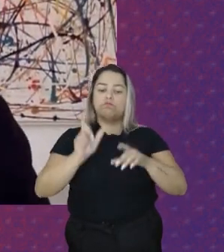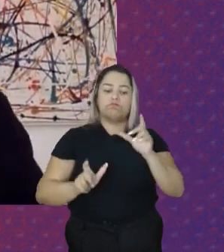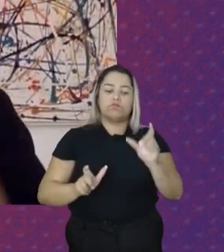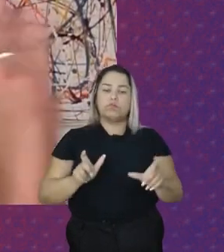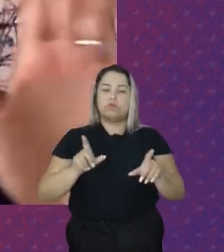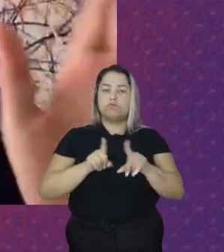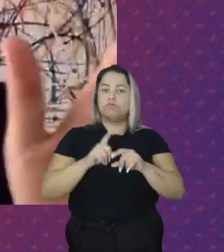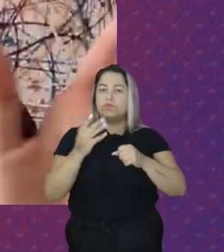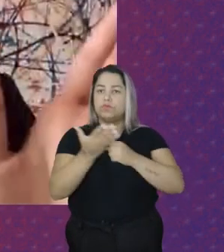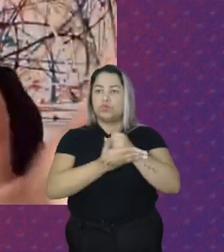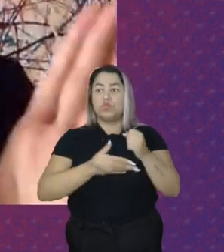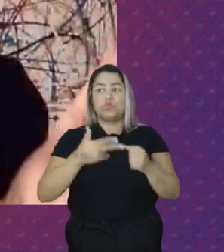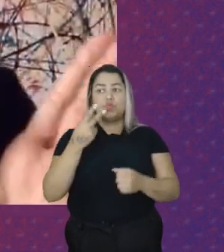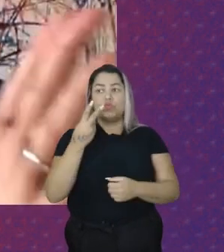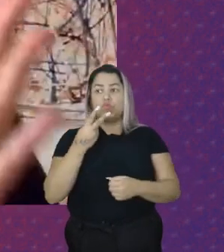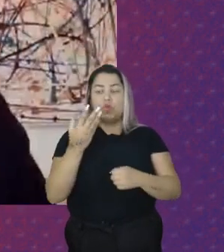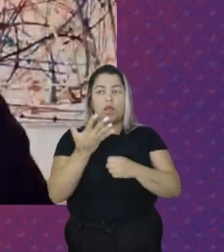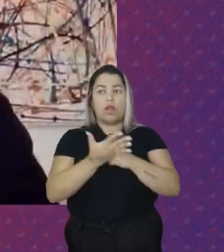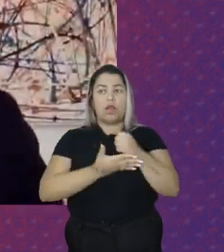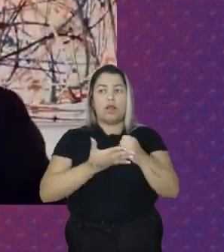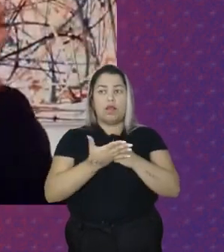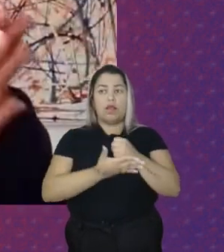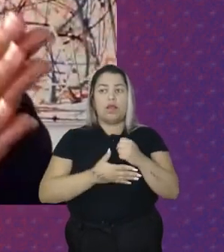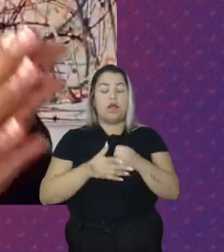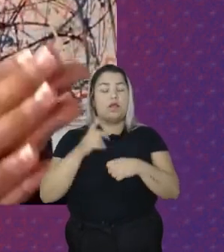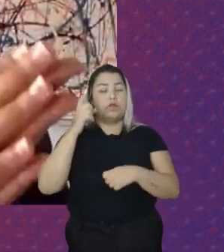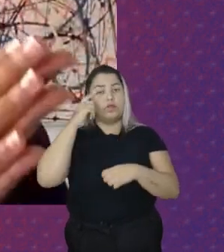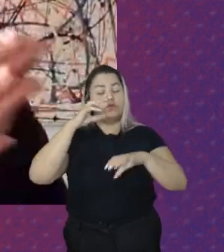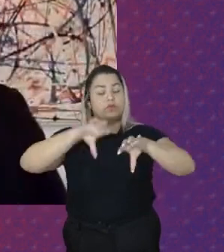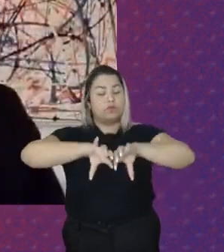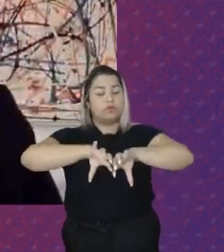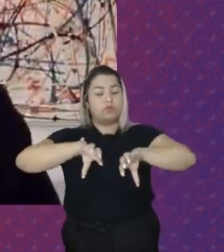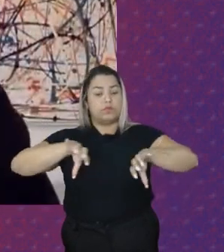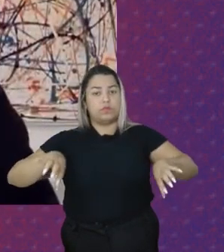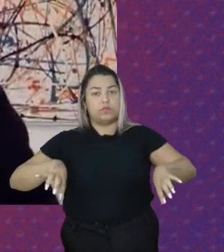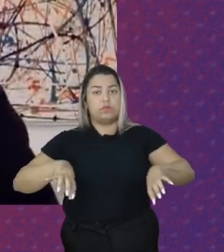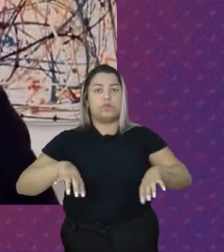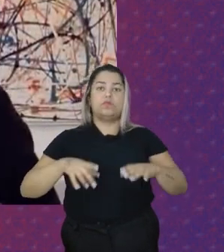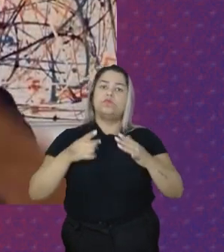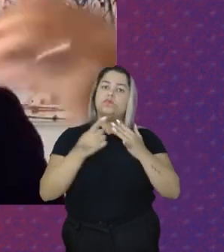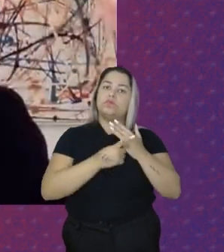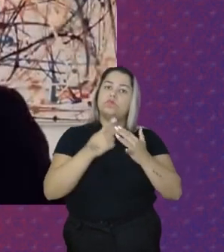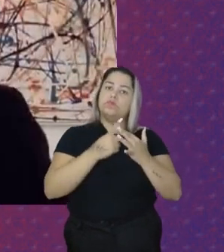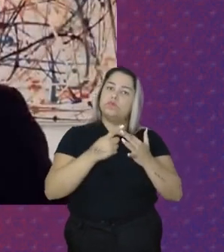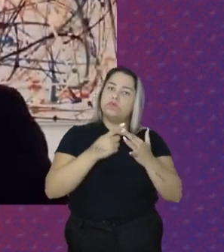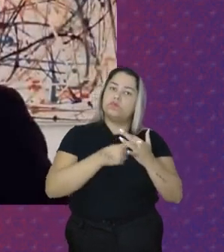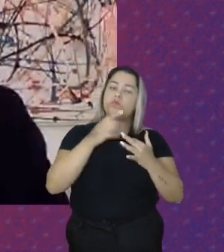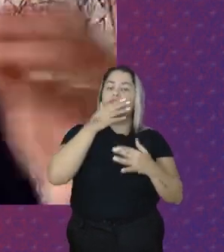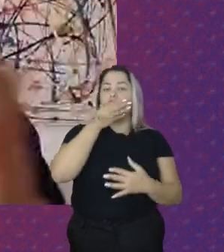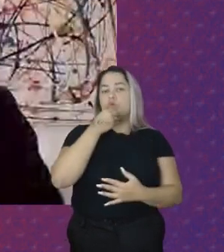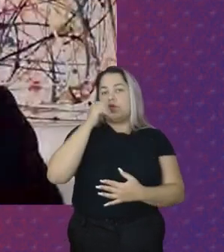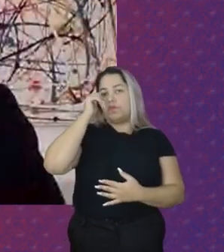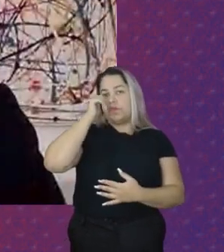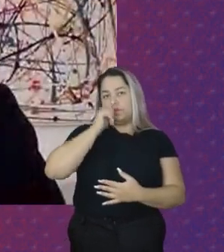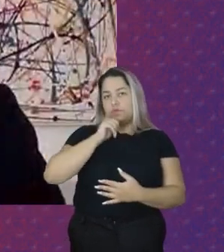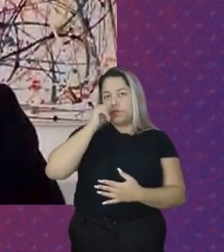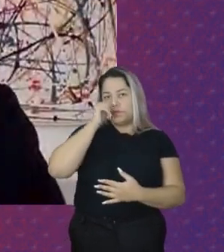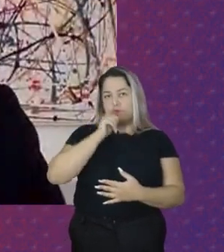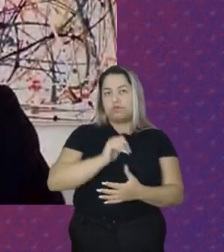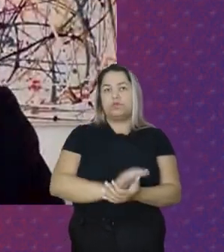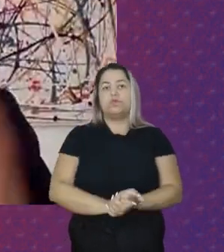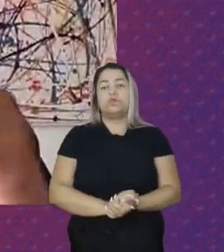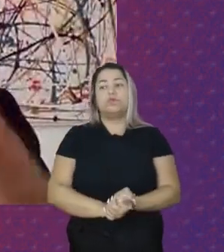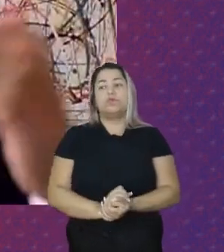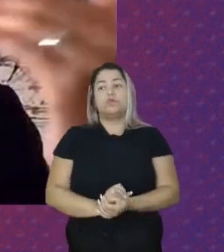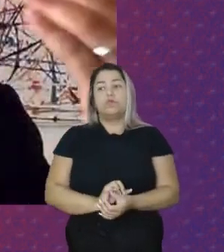se baseia Em dois princípios Básicos A ideia De separação Entre o trabalho De homens E de mulheres E o